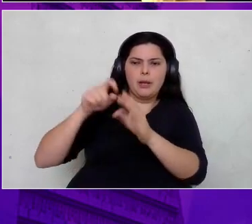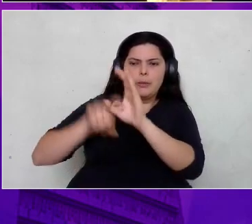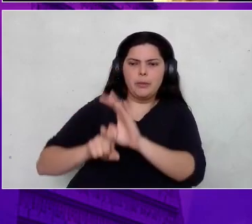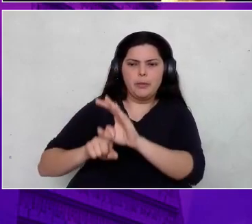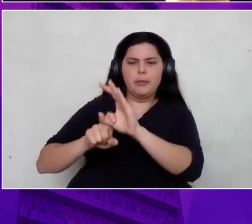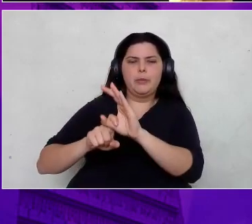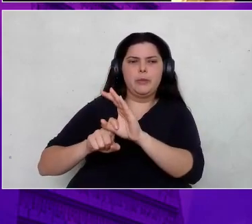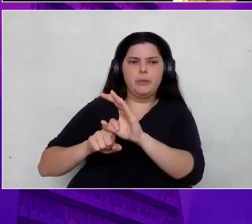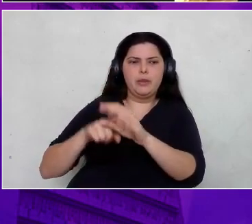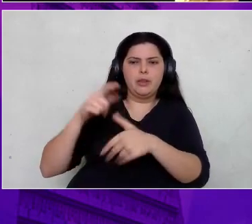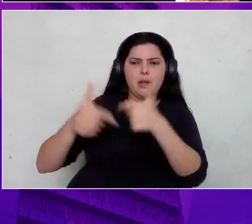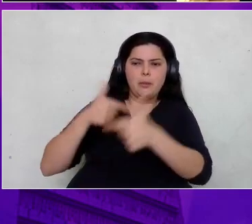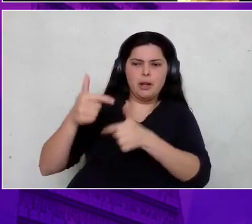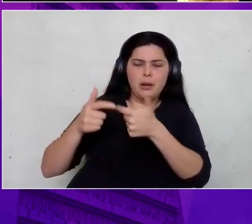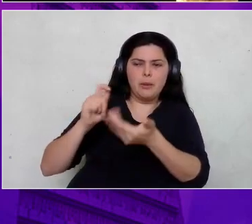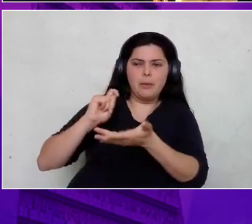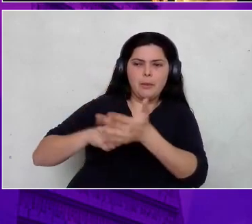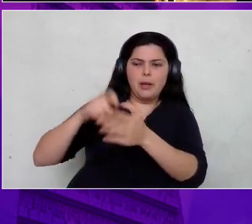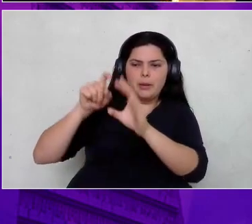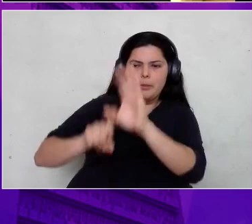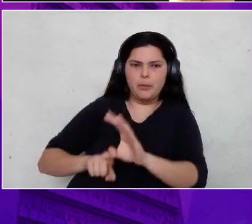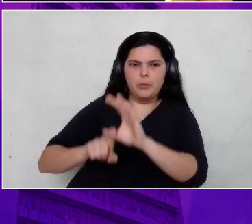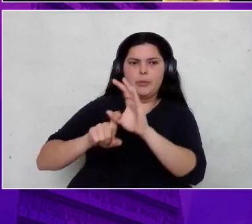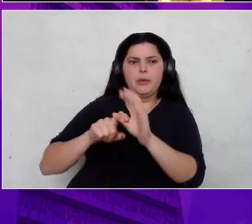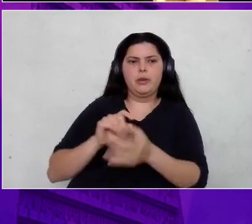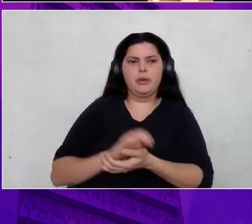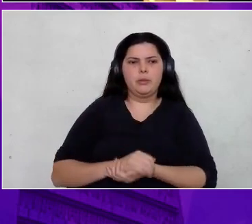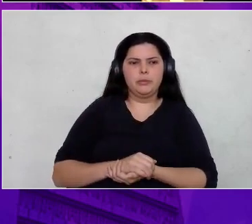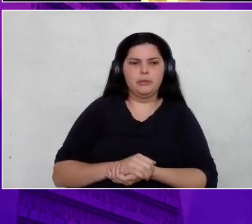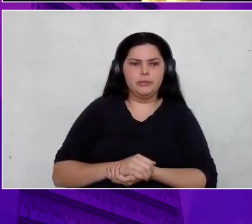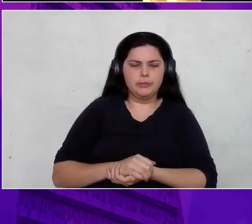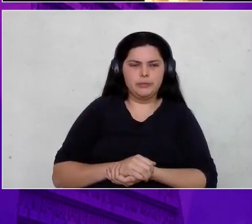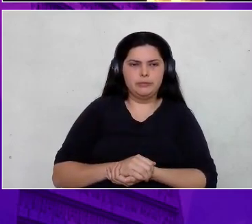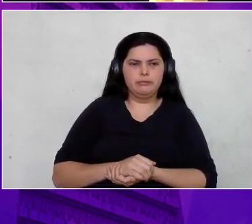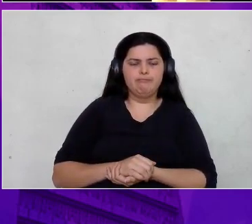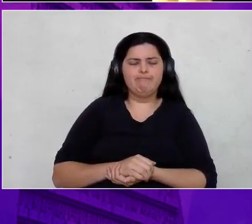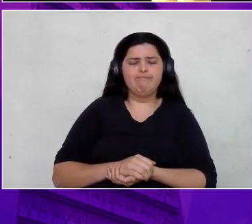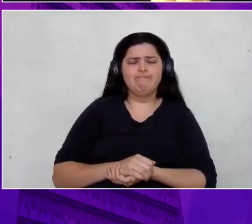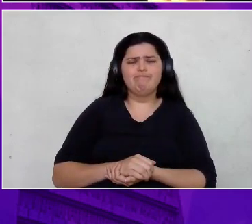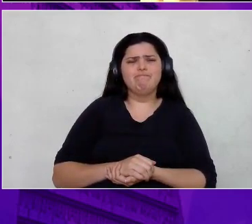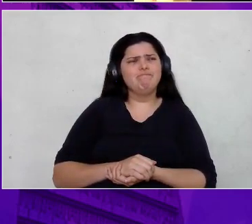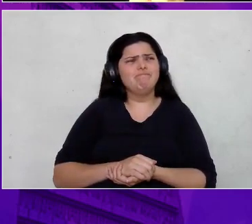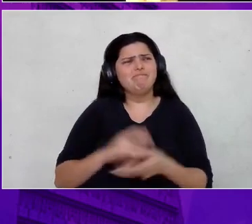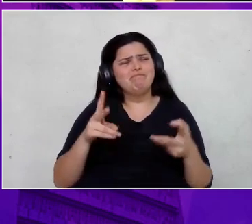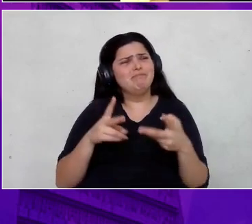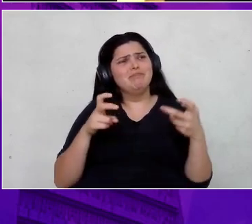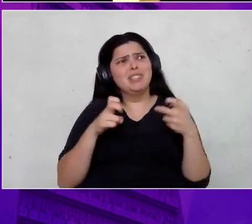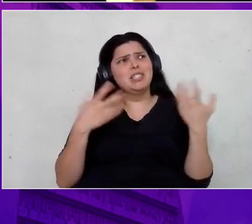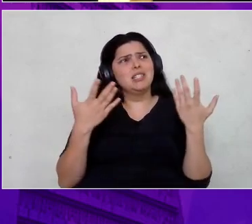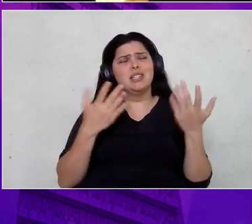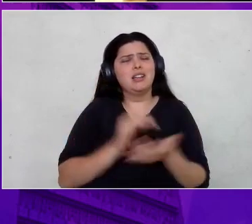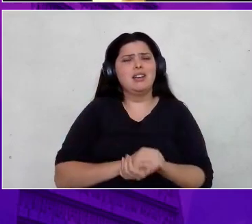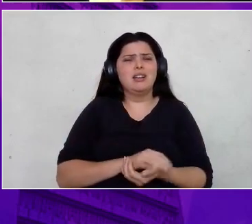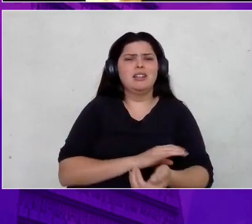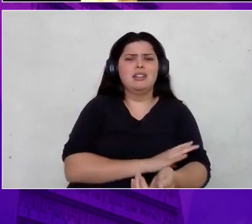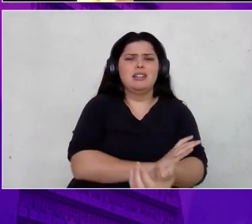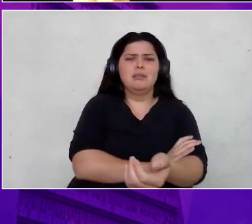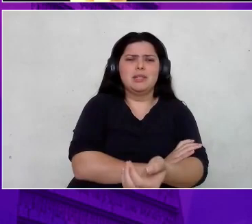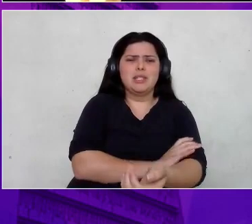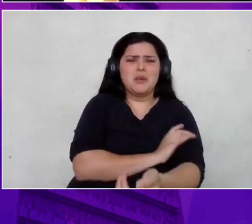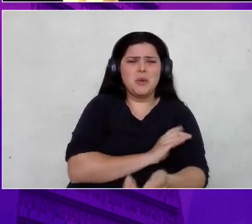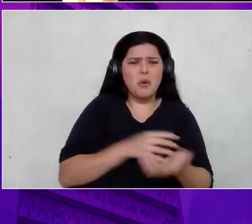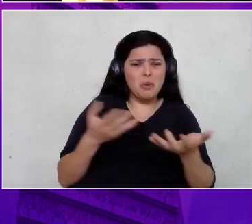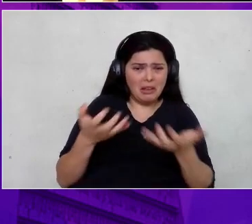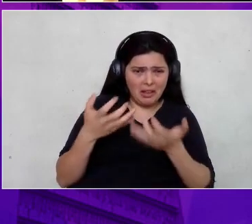Trabalhando para pagar contas. De repente, eu falei, cara, será que é isso? Será que é isso que eu